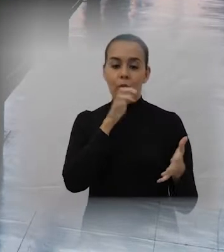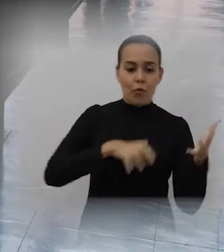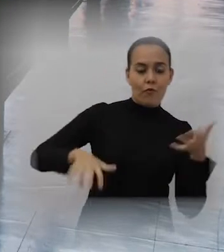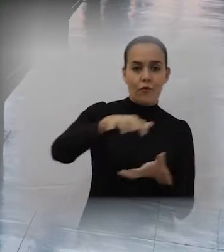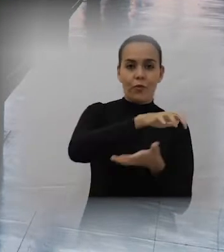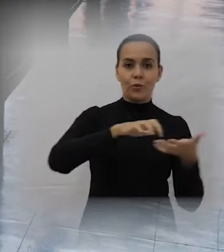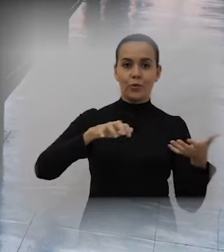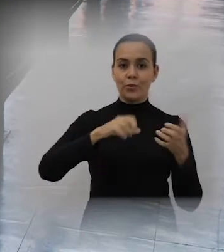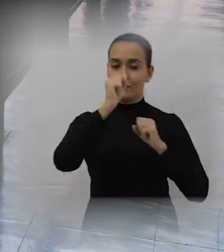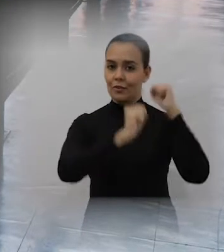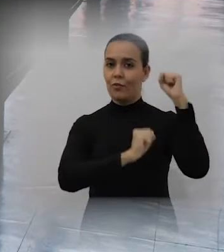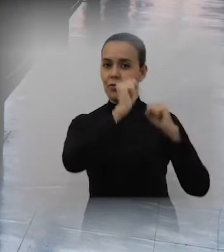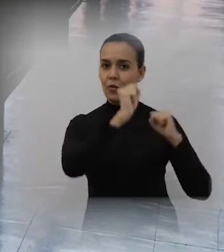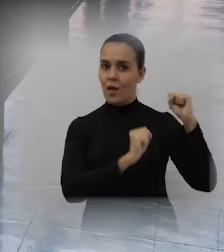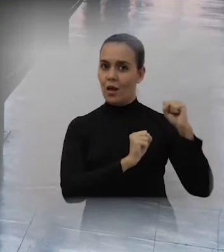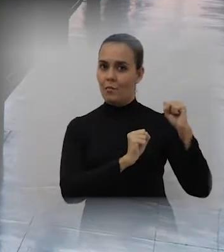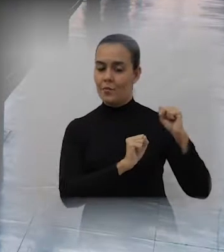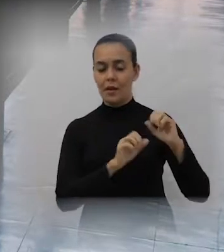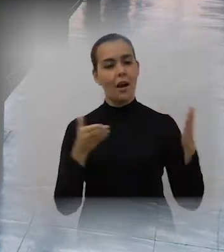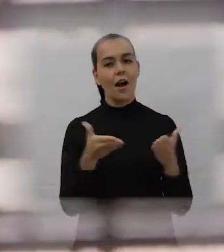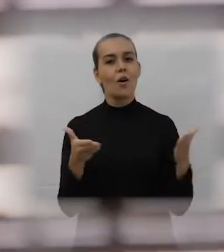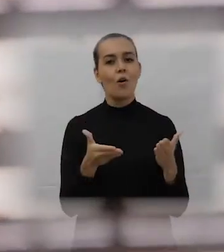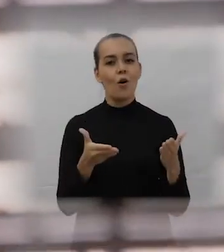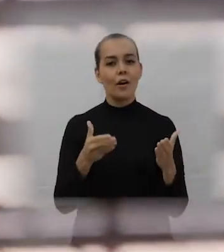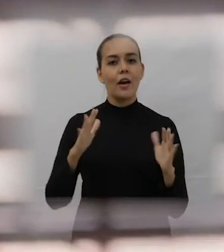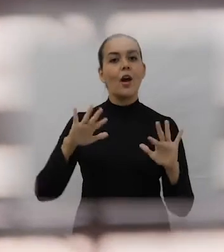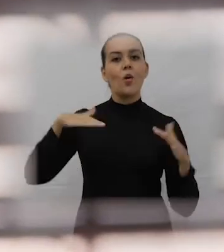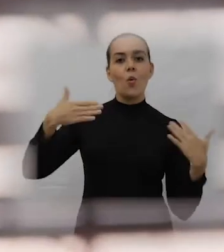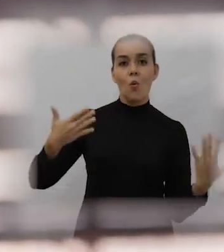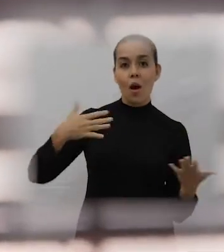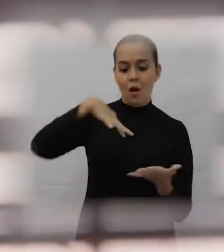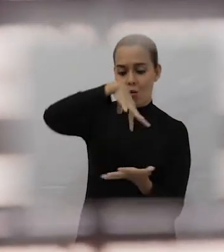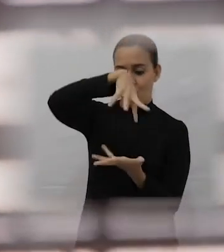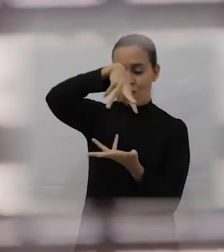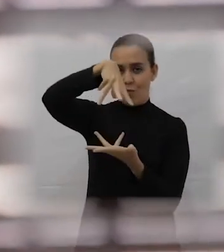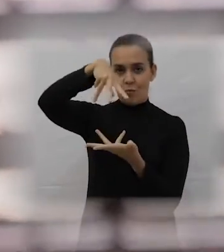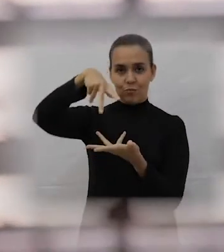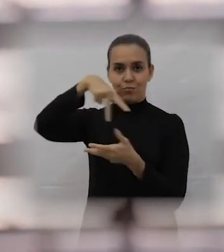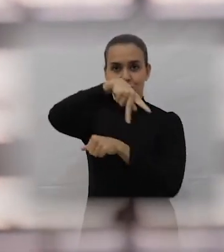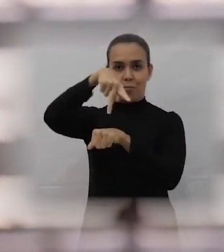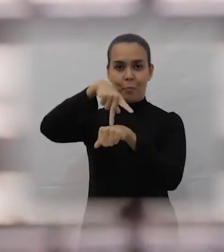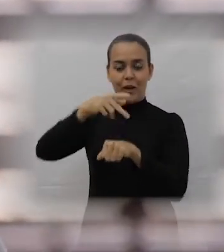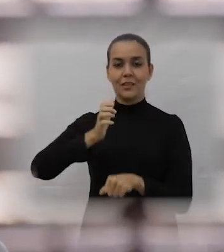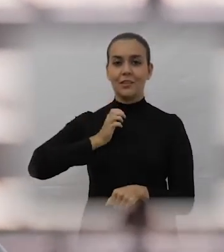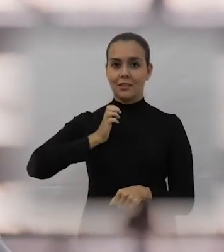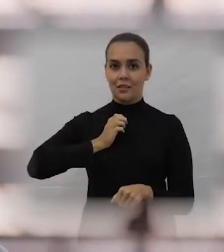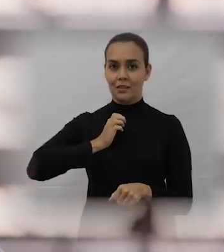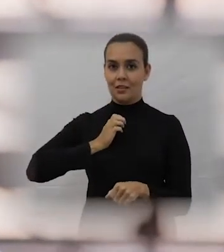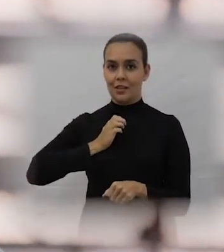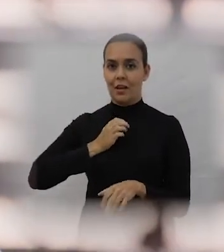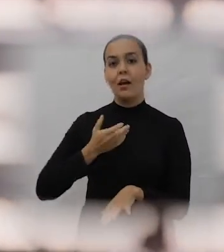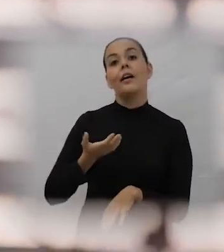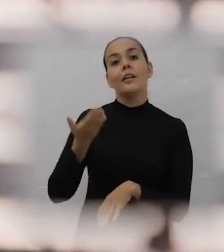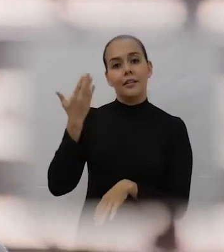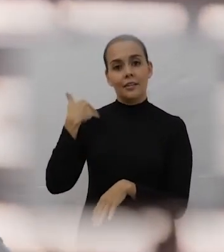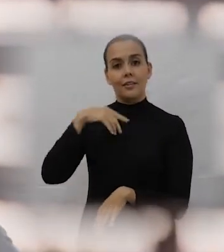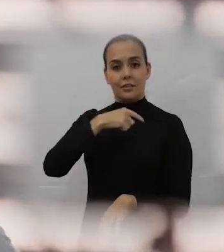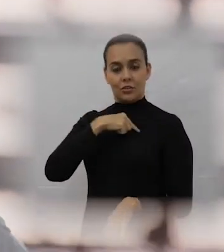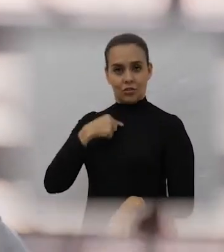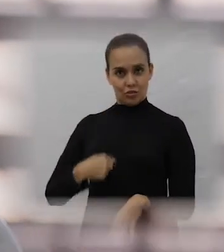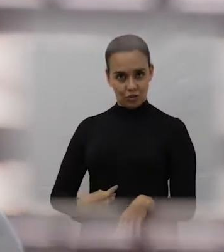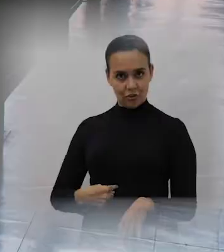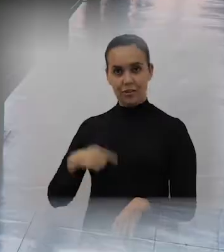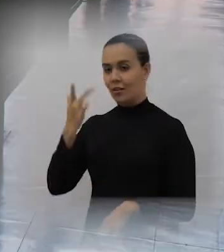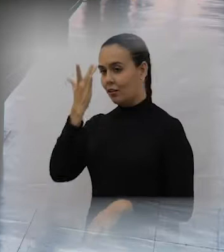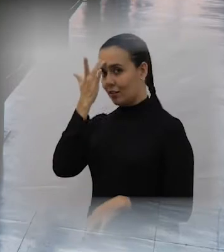China e Índia. E aí a China teve um período muito difícil, que eles chamam inclusive do século da